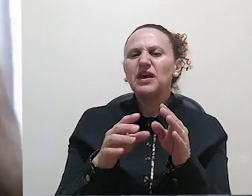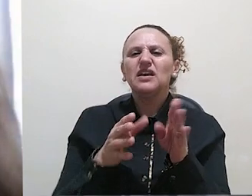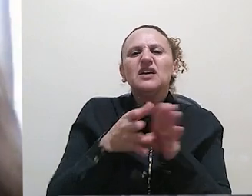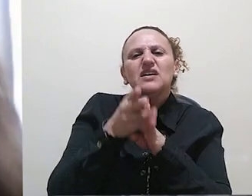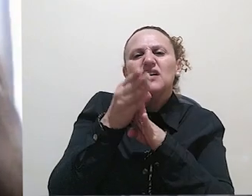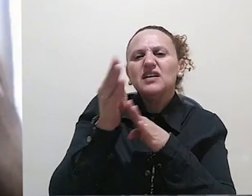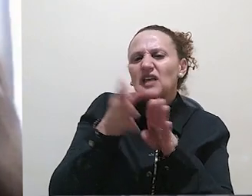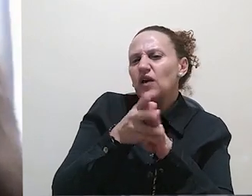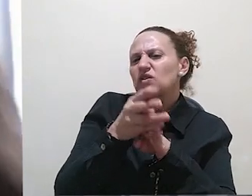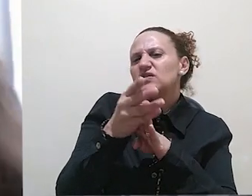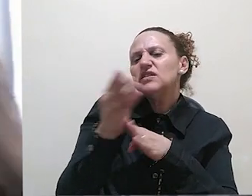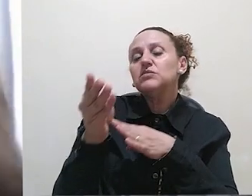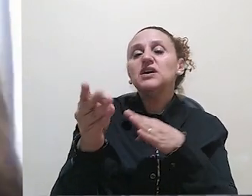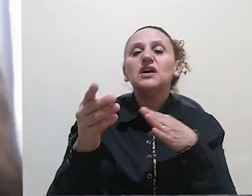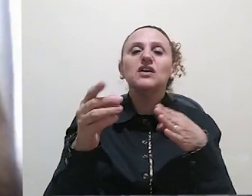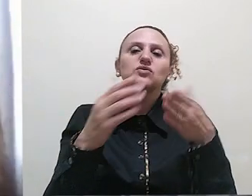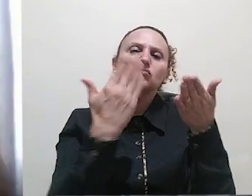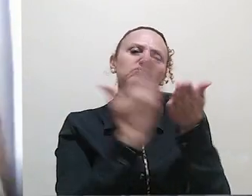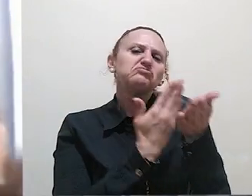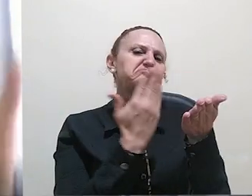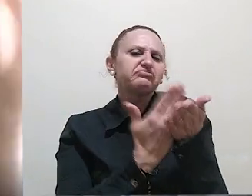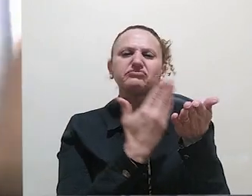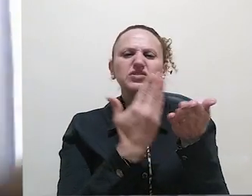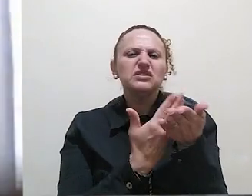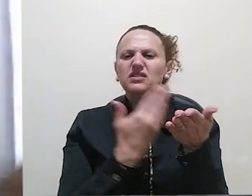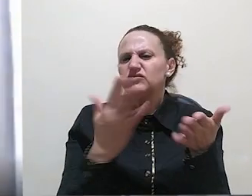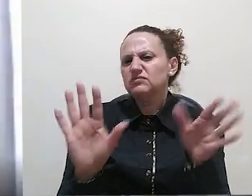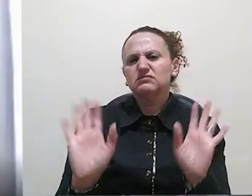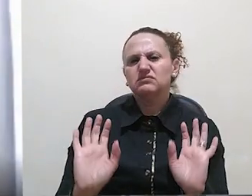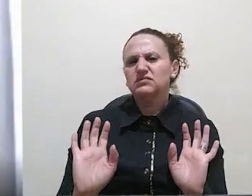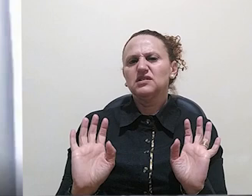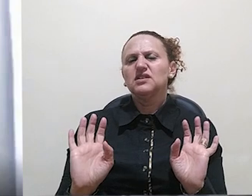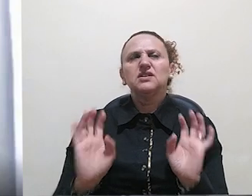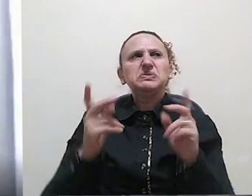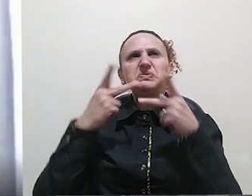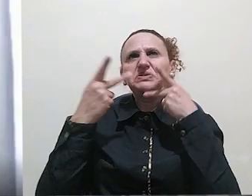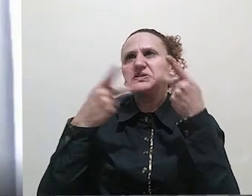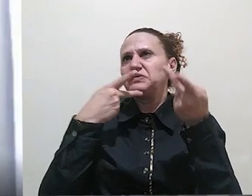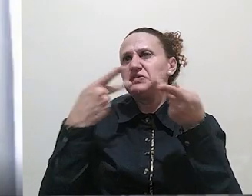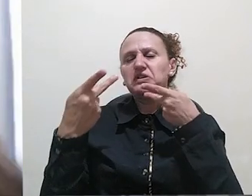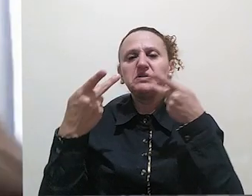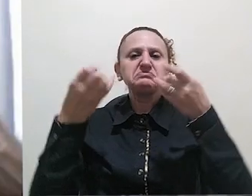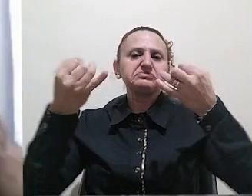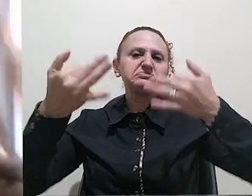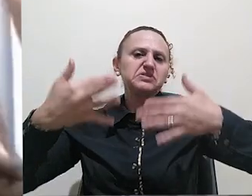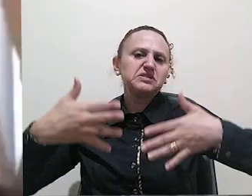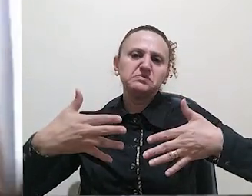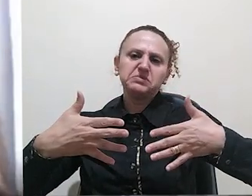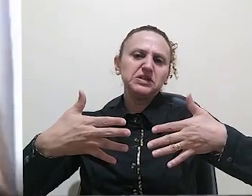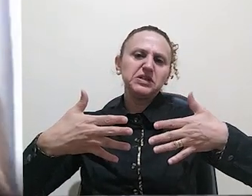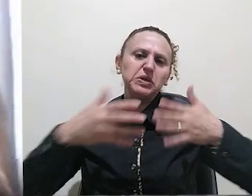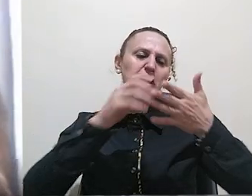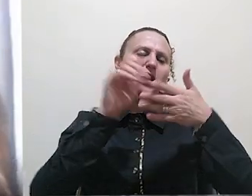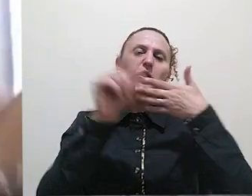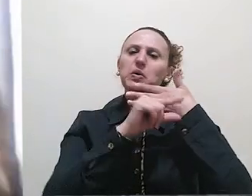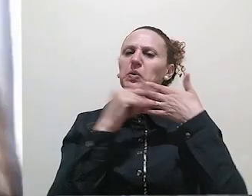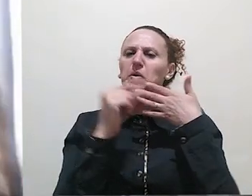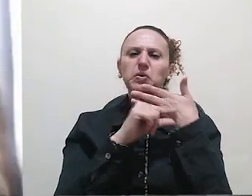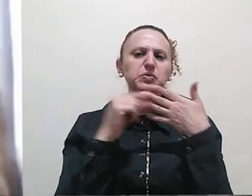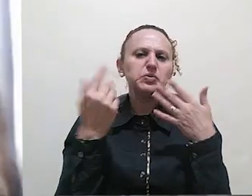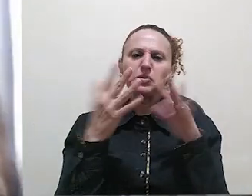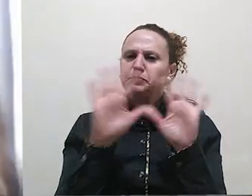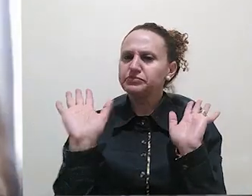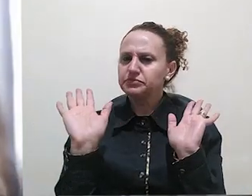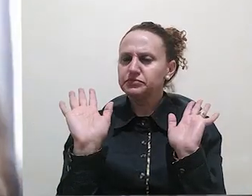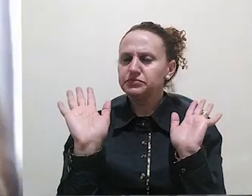ou do material que a gente está fichando, você não recomenda, você só fala a que ponto chegou o autor do texto que você resenhou,